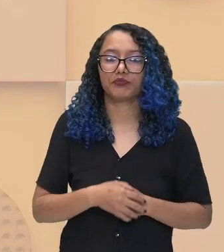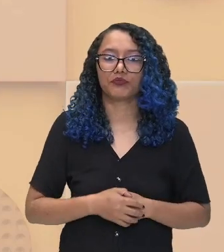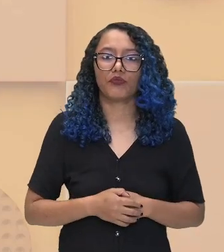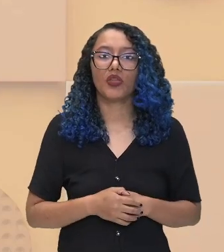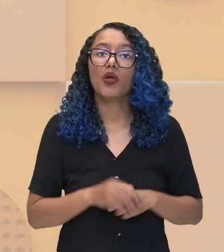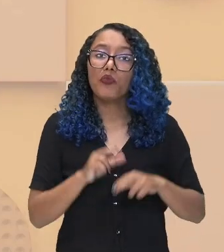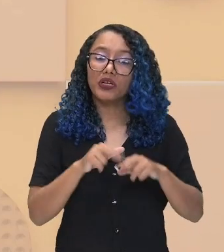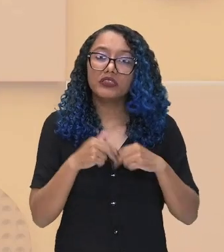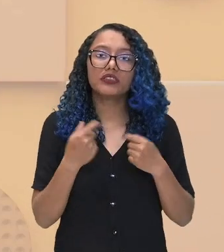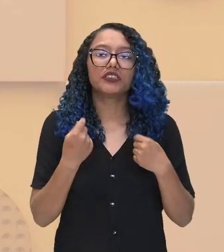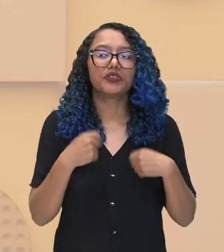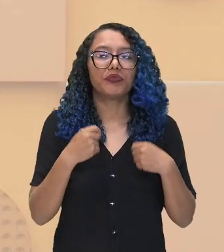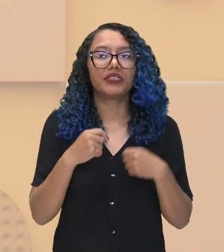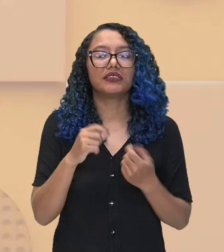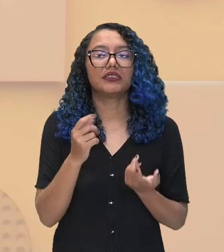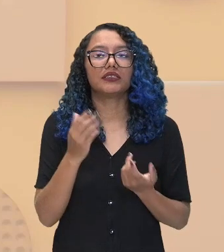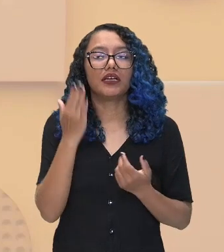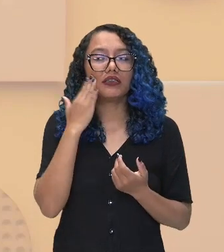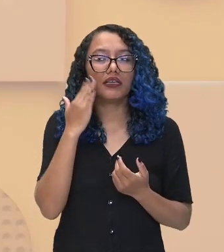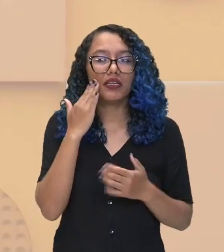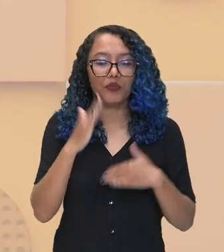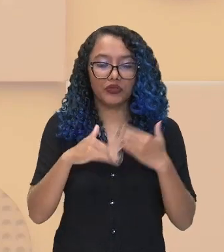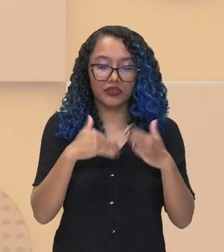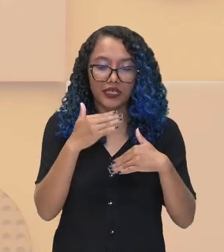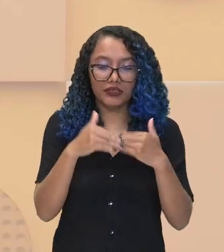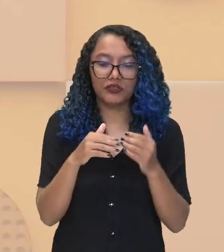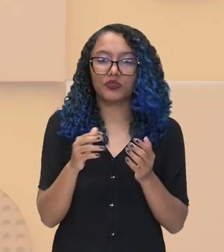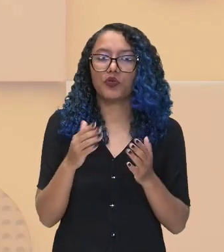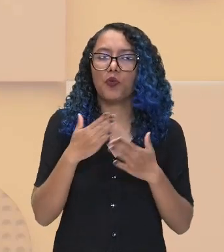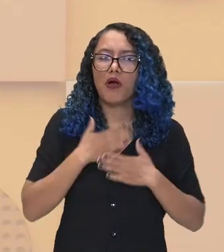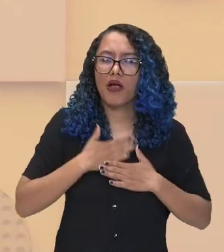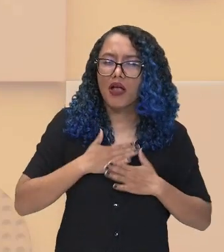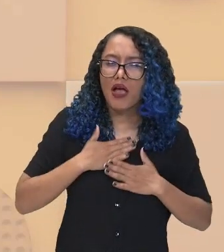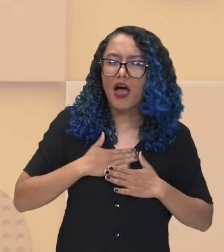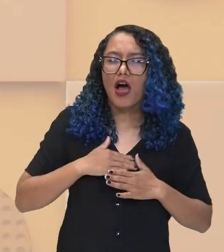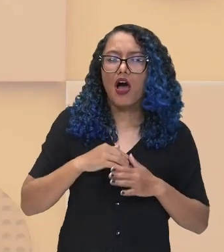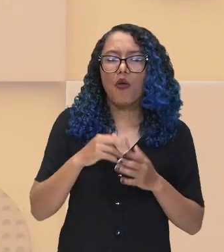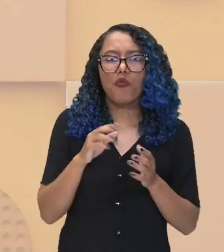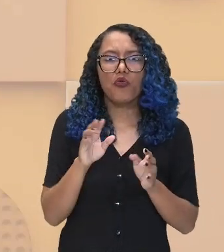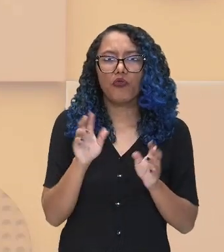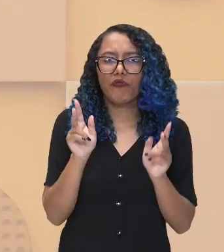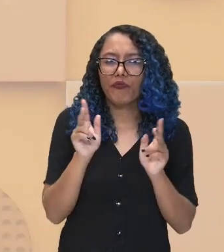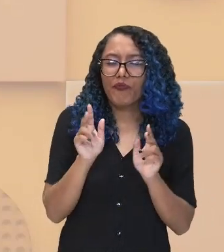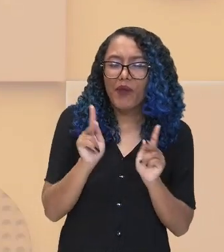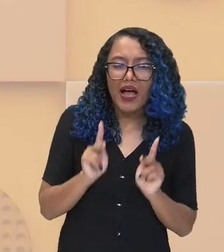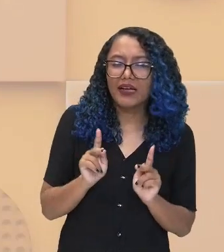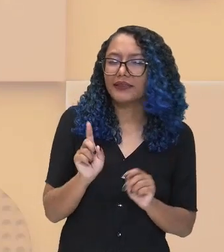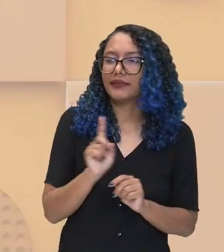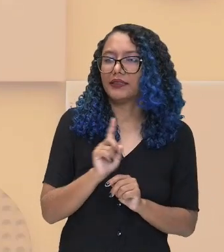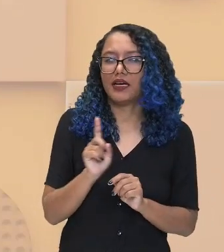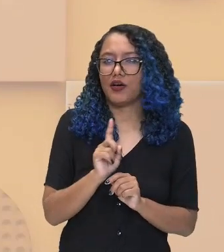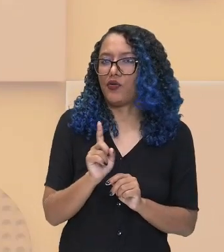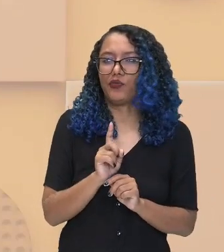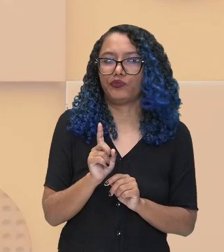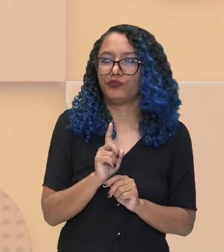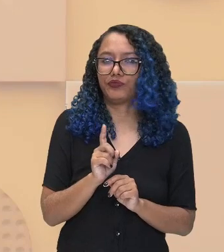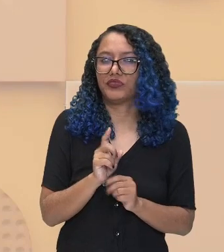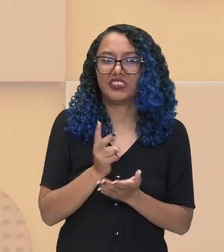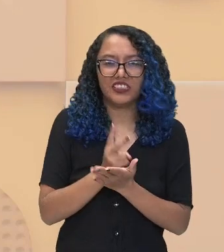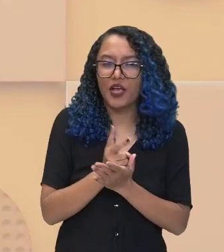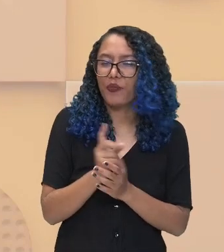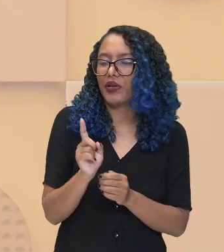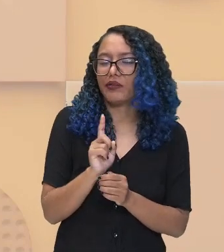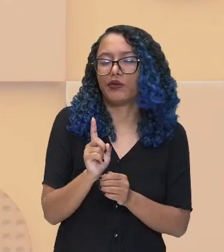processo, ele não vai acontecer de uma forma pacífica em todos os locais do território que nós conhecemos hoje como Brasil.